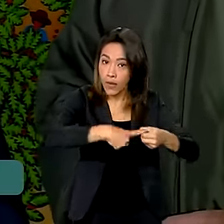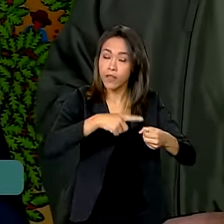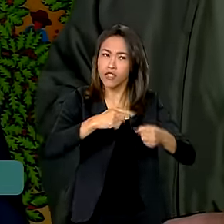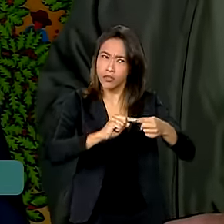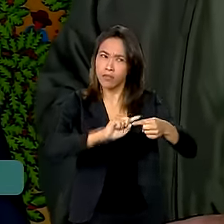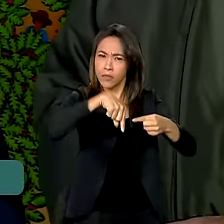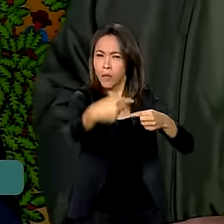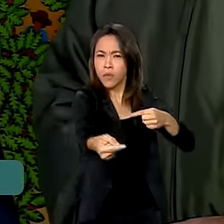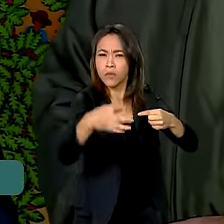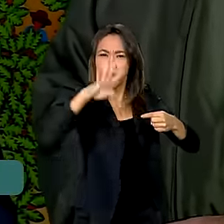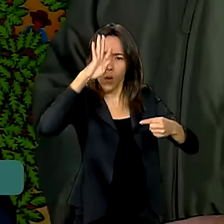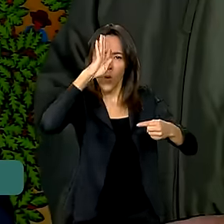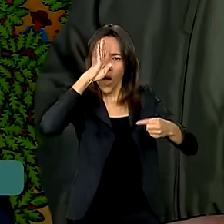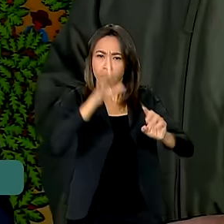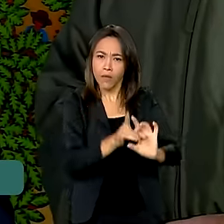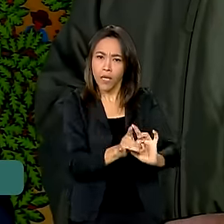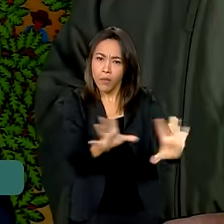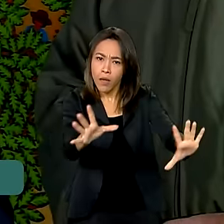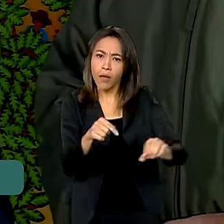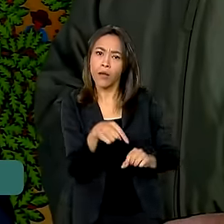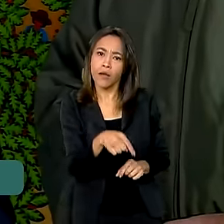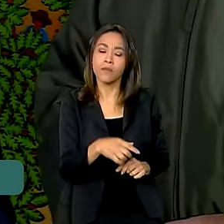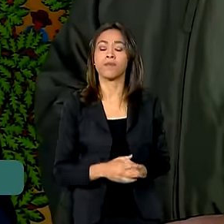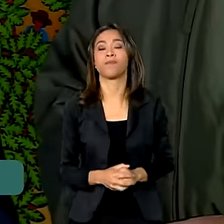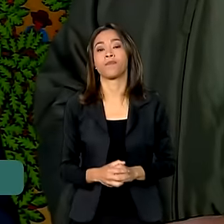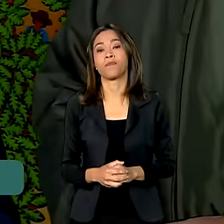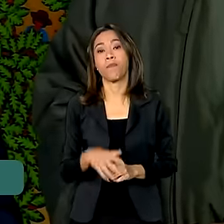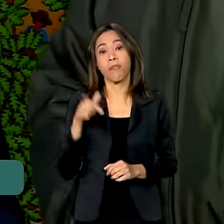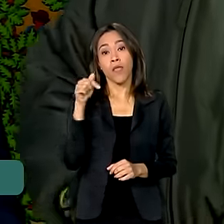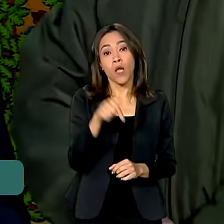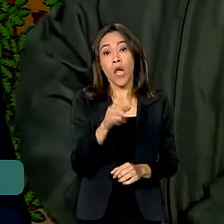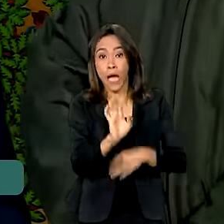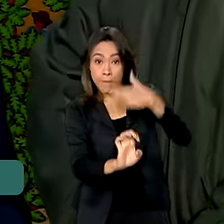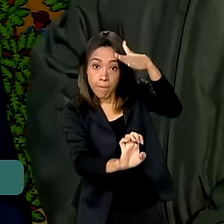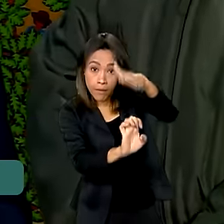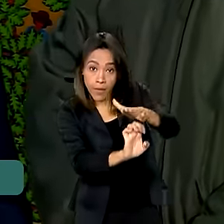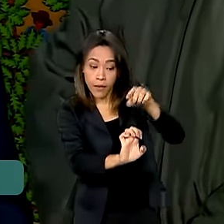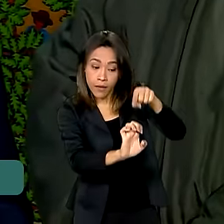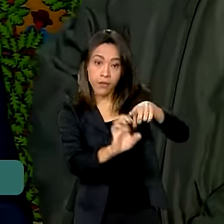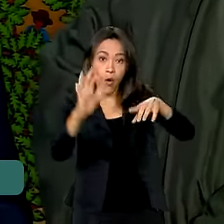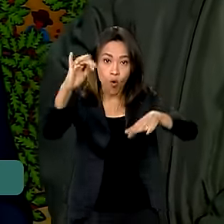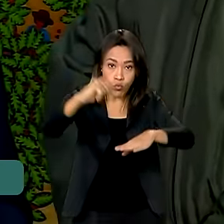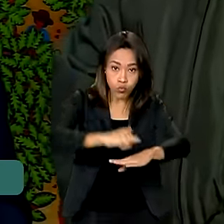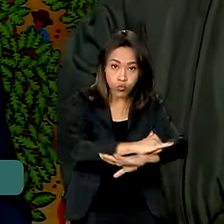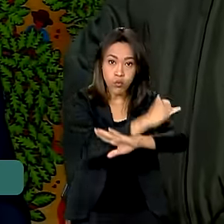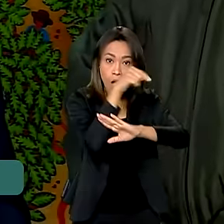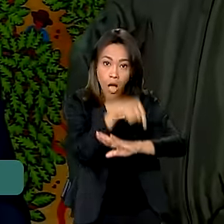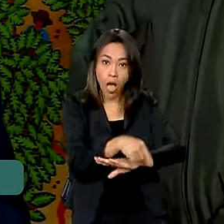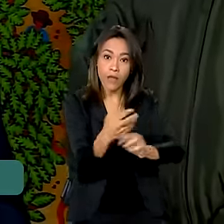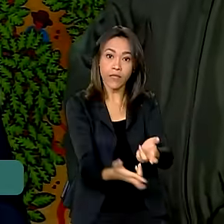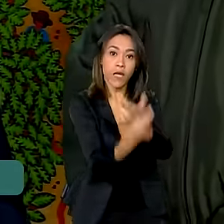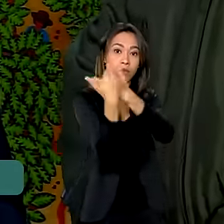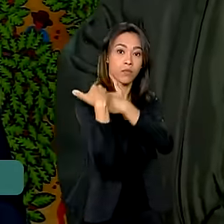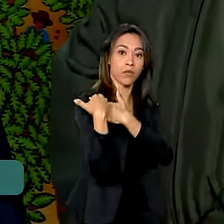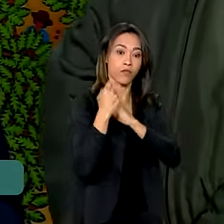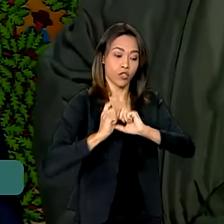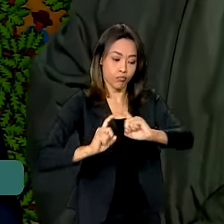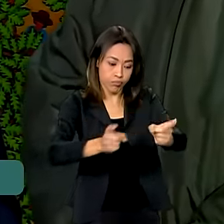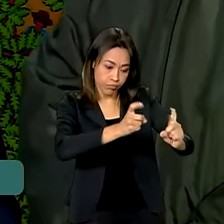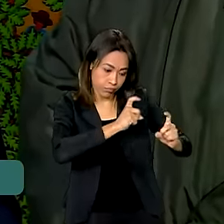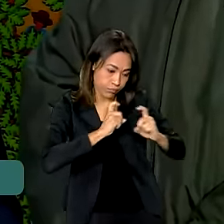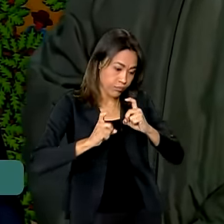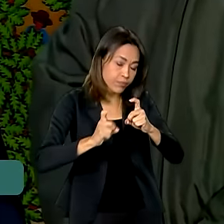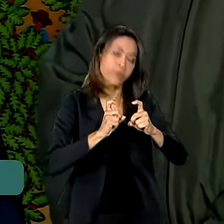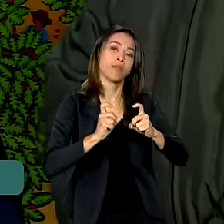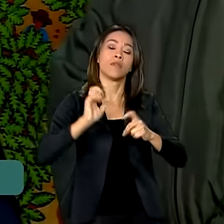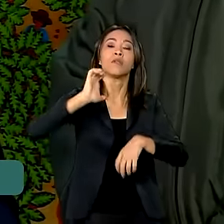-feira. A Fraport vai assumir a operação do aeroporto de Canoas para, no